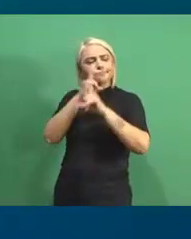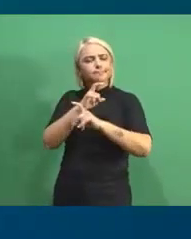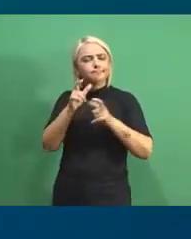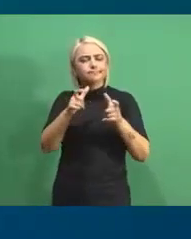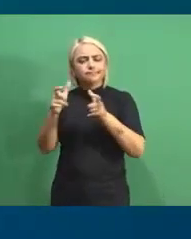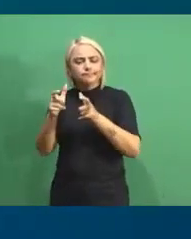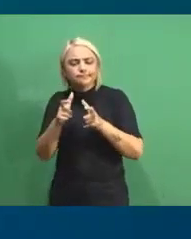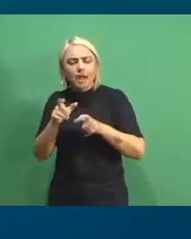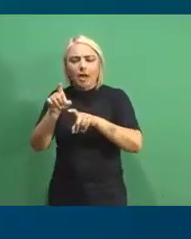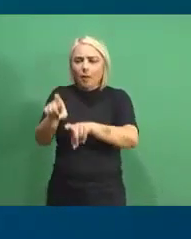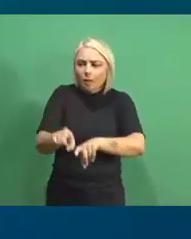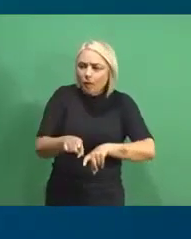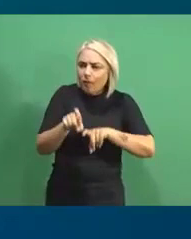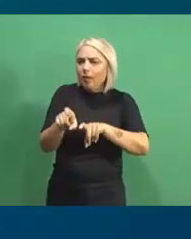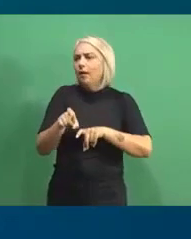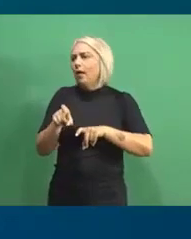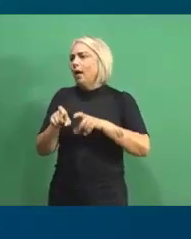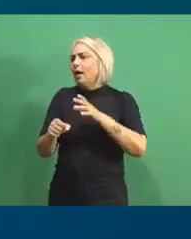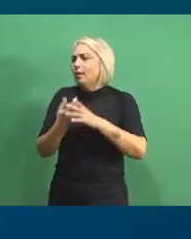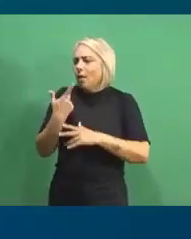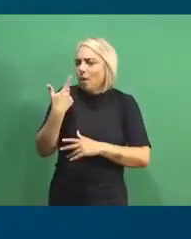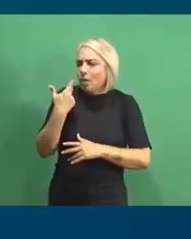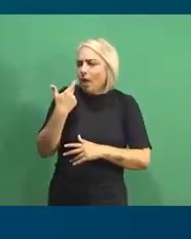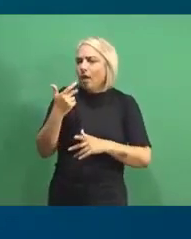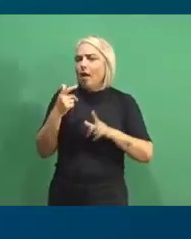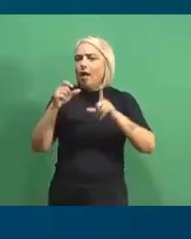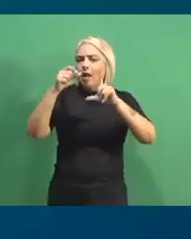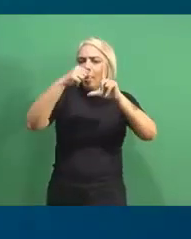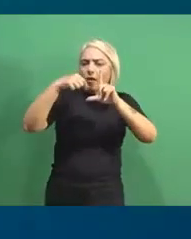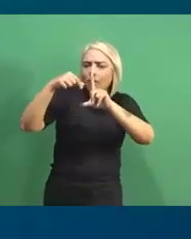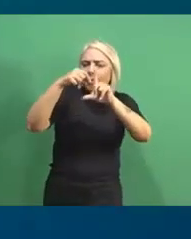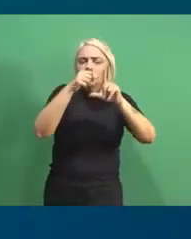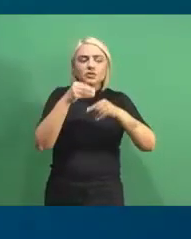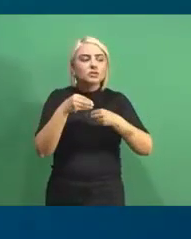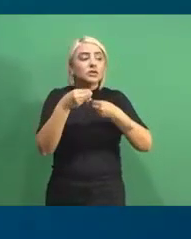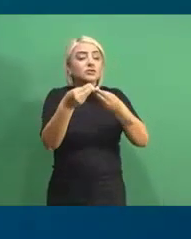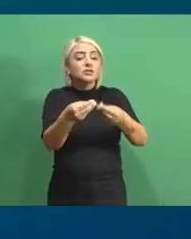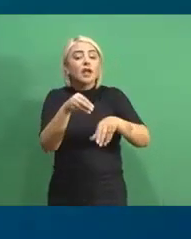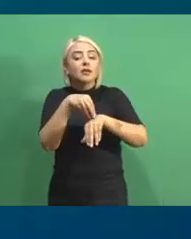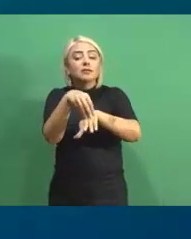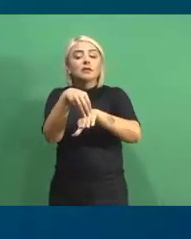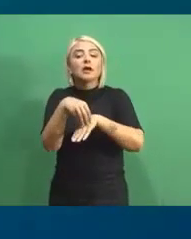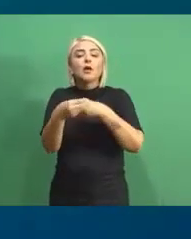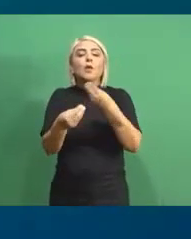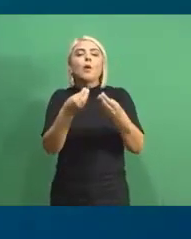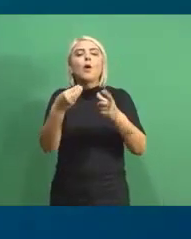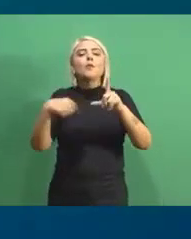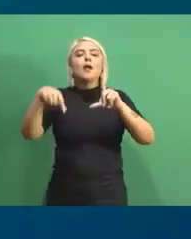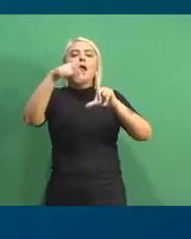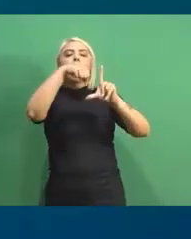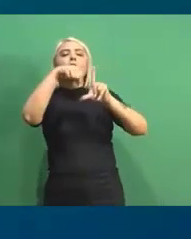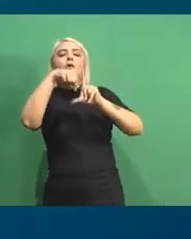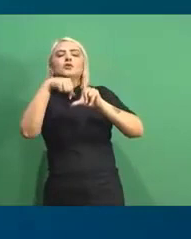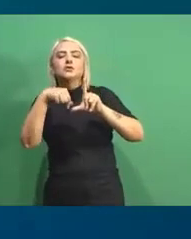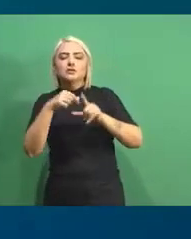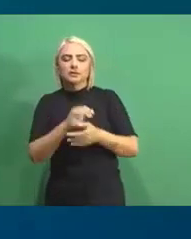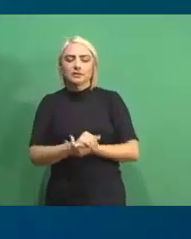Produtor rural, produto de assinatura, logística de entrega. Como é que é essa logística também?